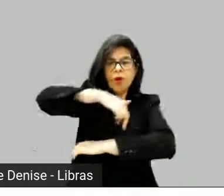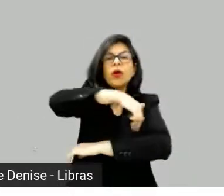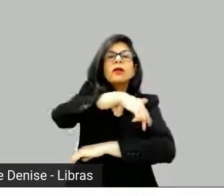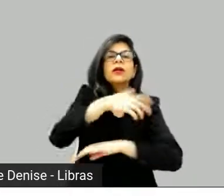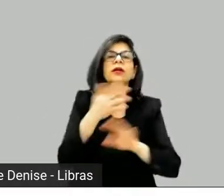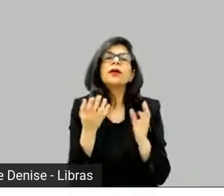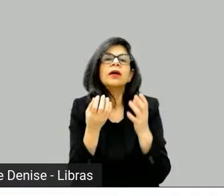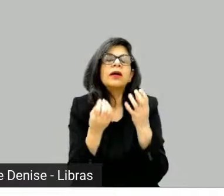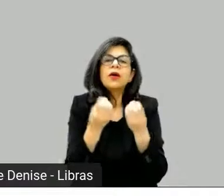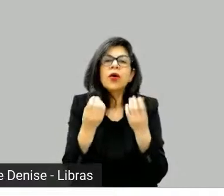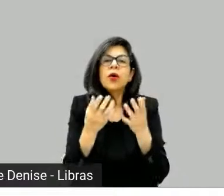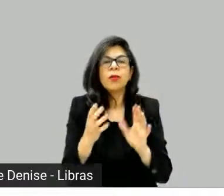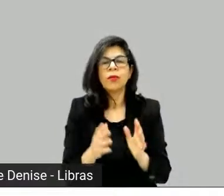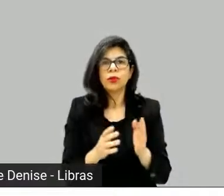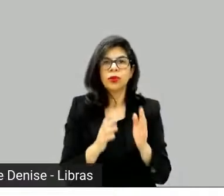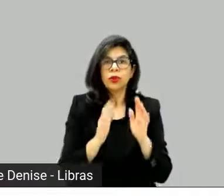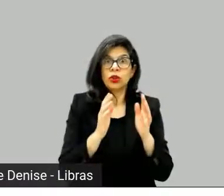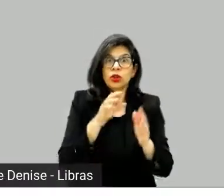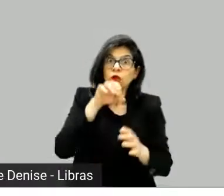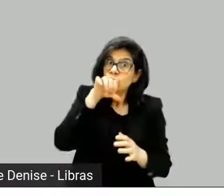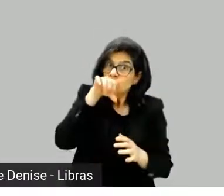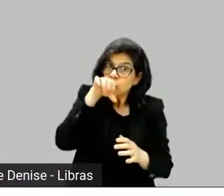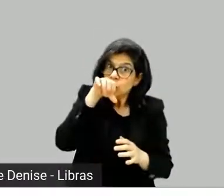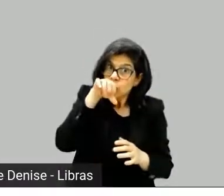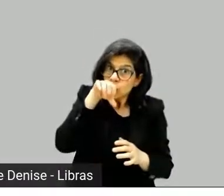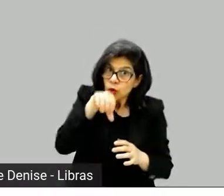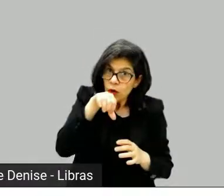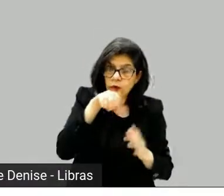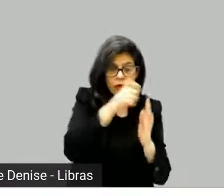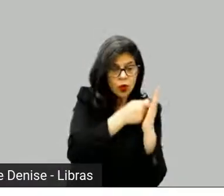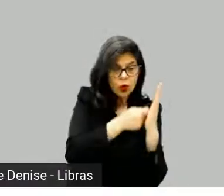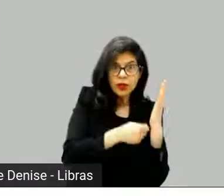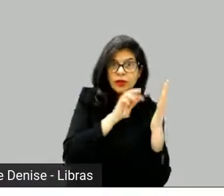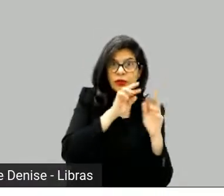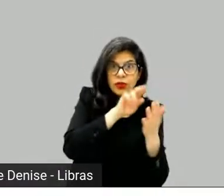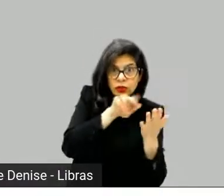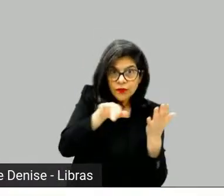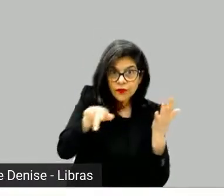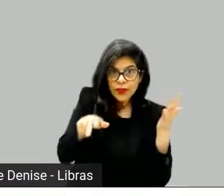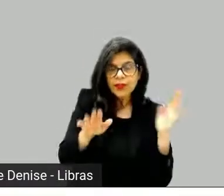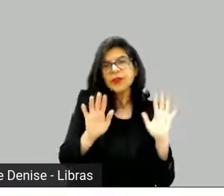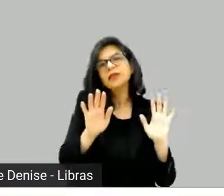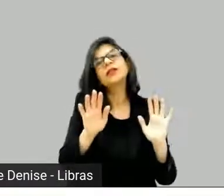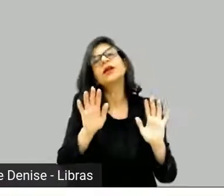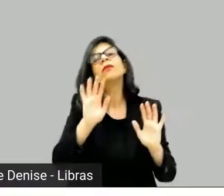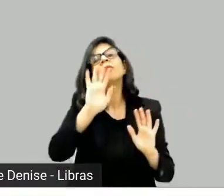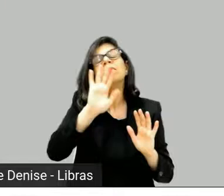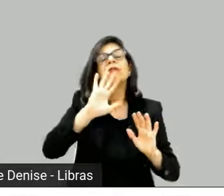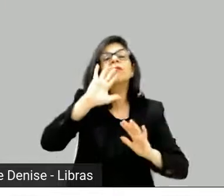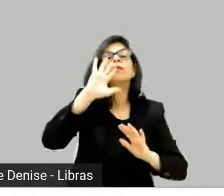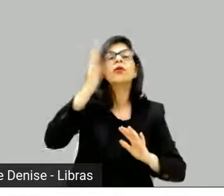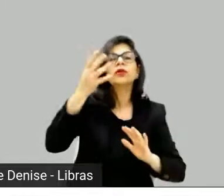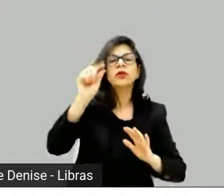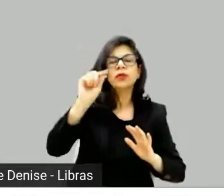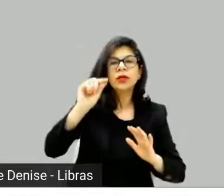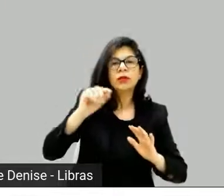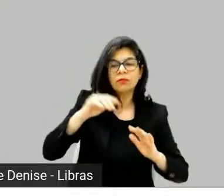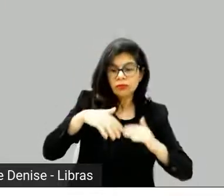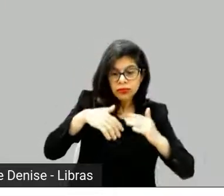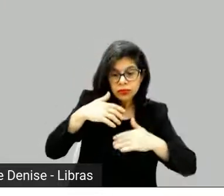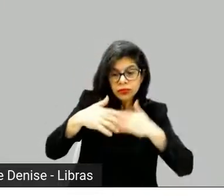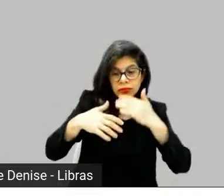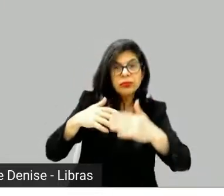porque ele tinha feito a primeira. Então, era um personagem que já existia, não dava para botar outro ator. E tinha todo um arco dele